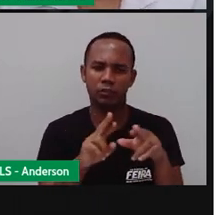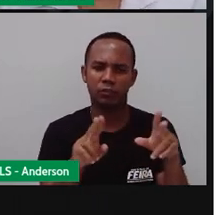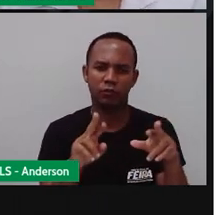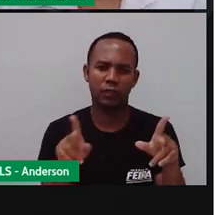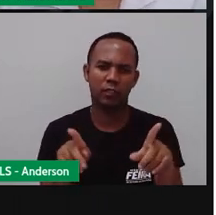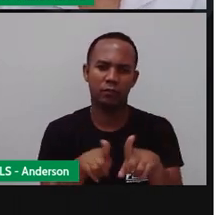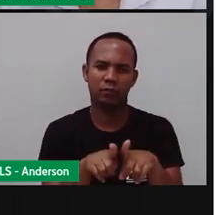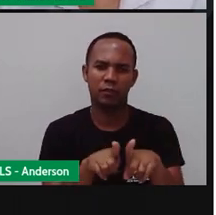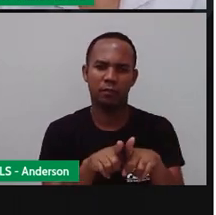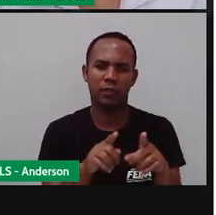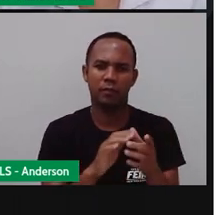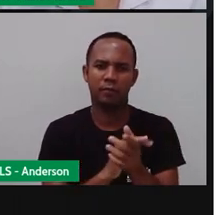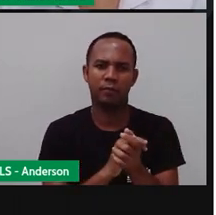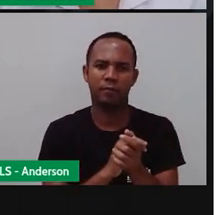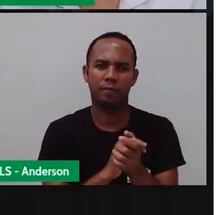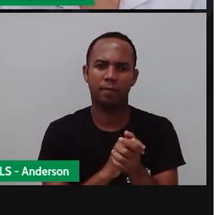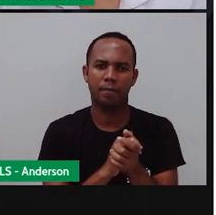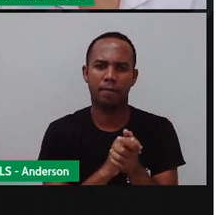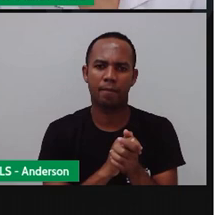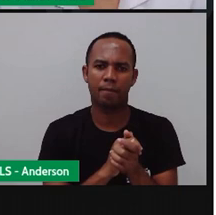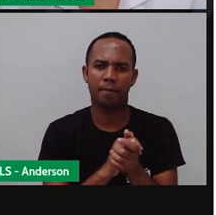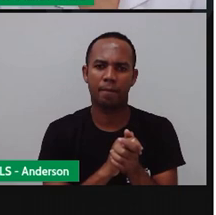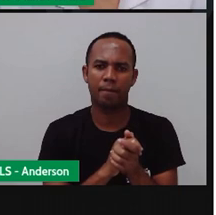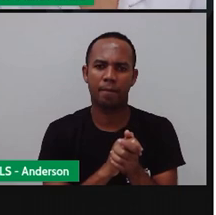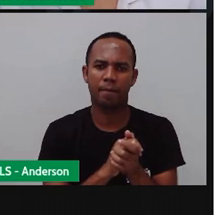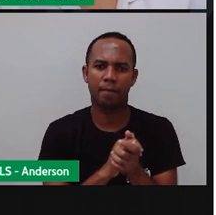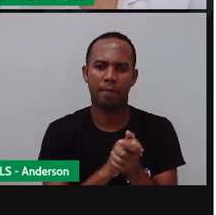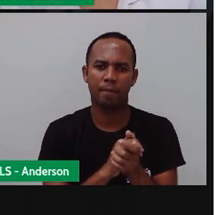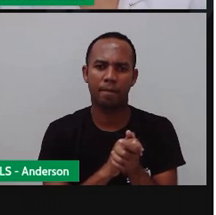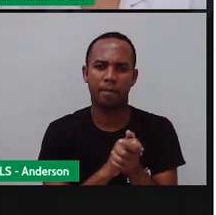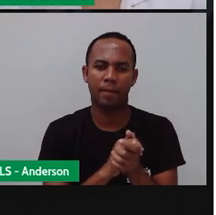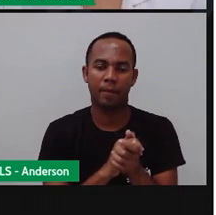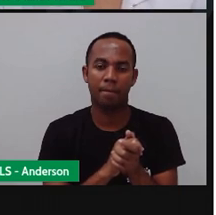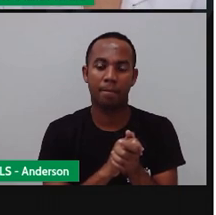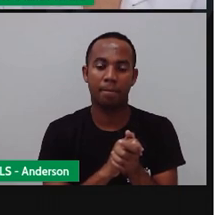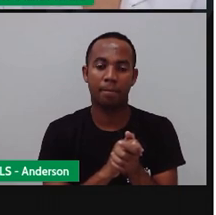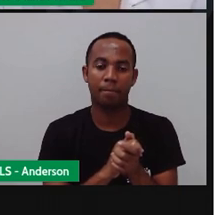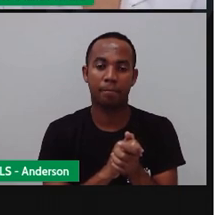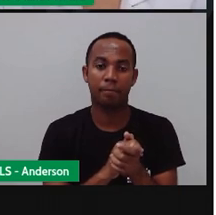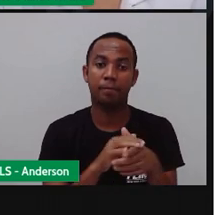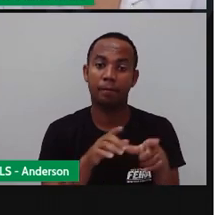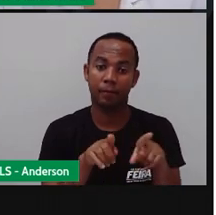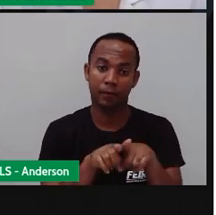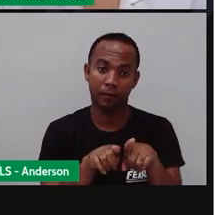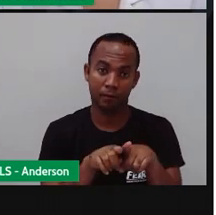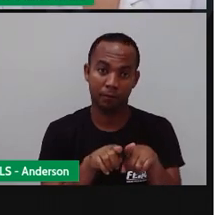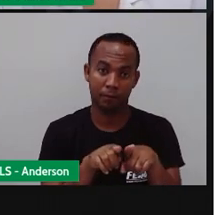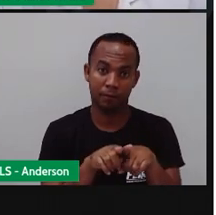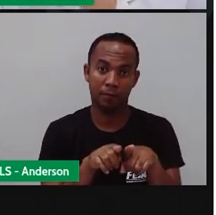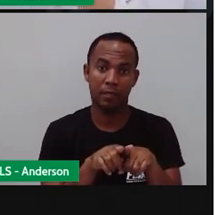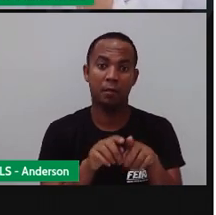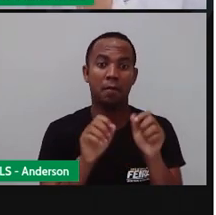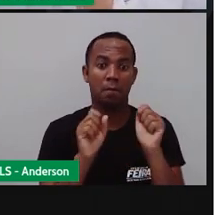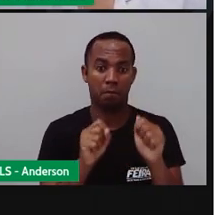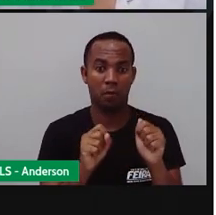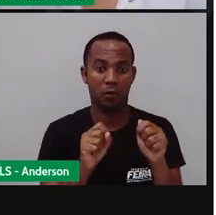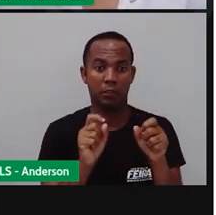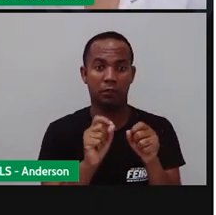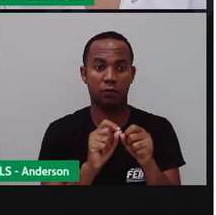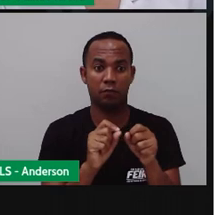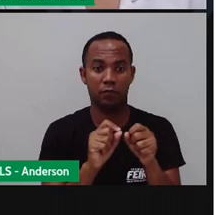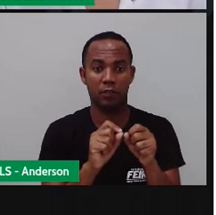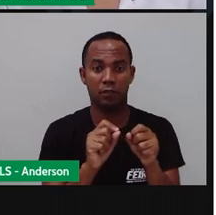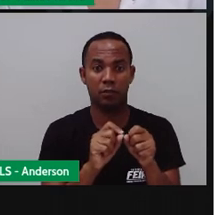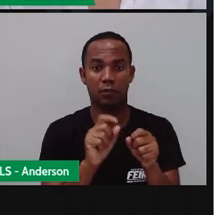maquete. Bom, a maquete, né? Ela pode ser feita para